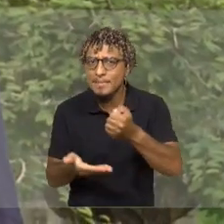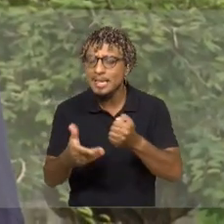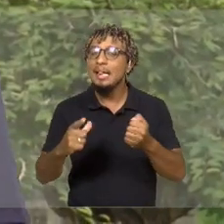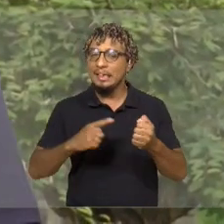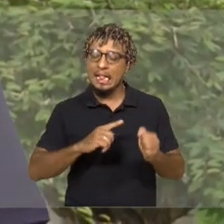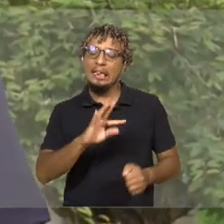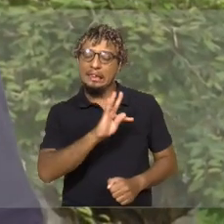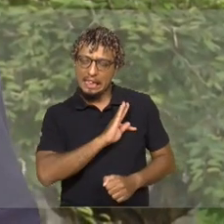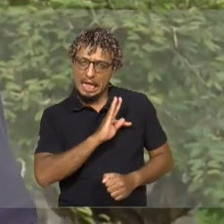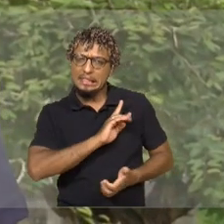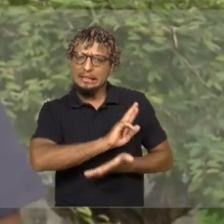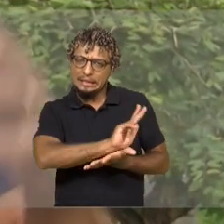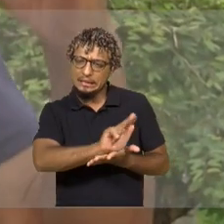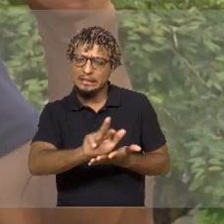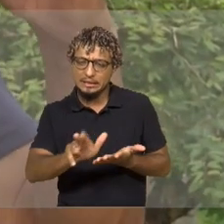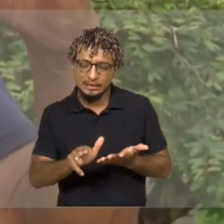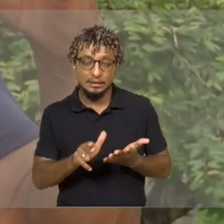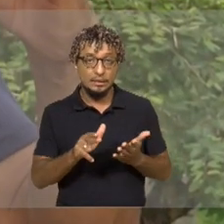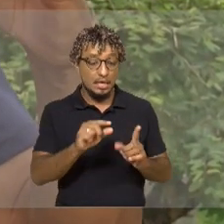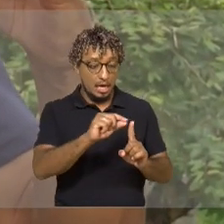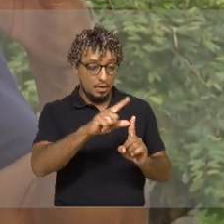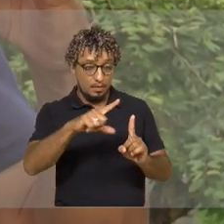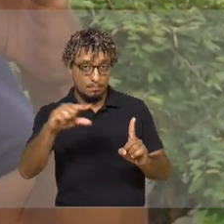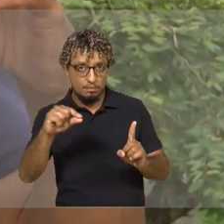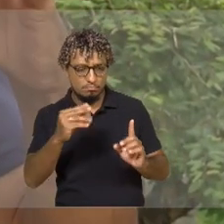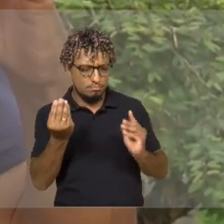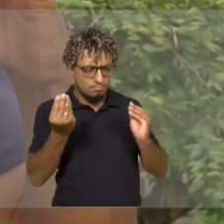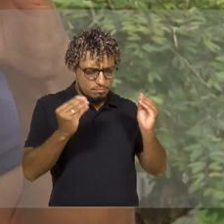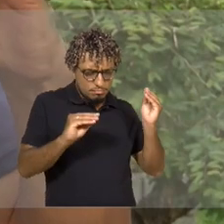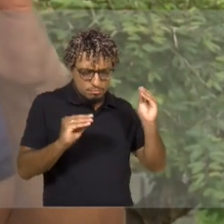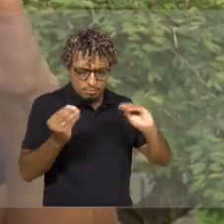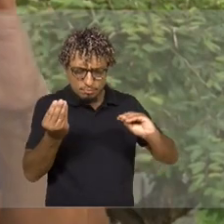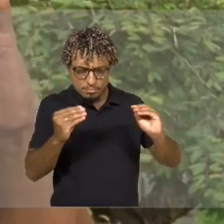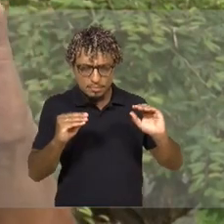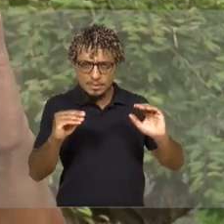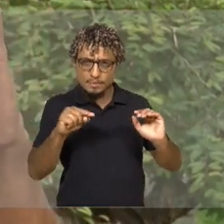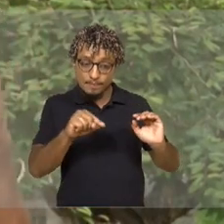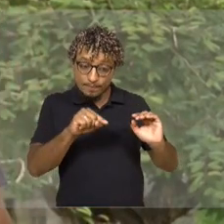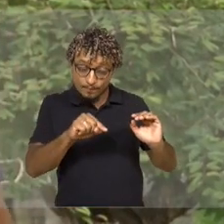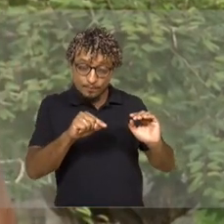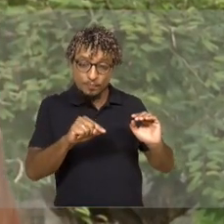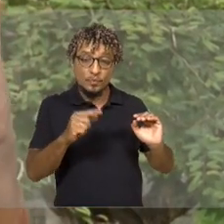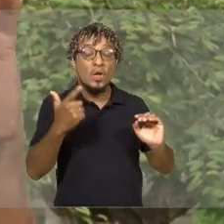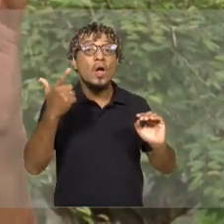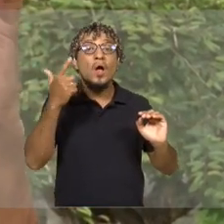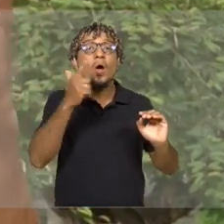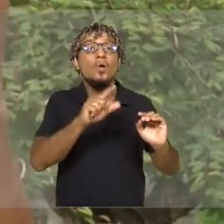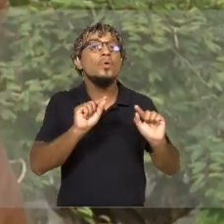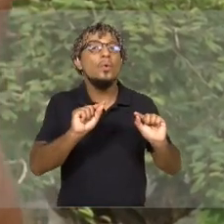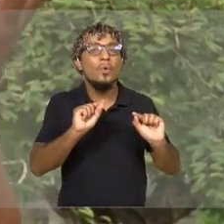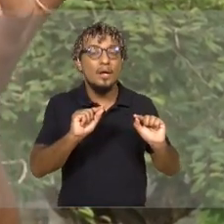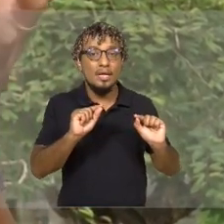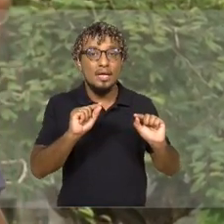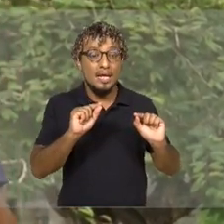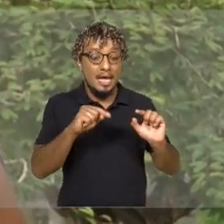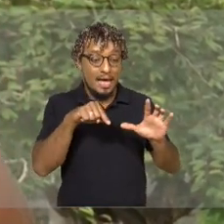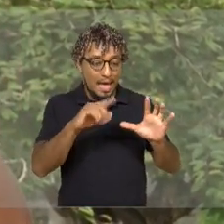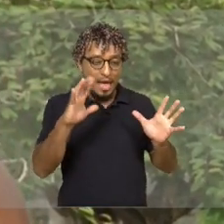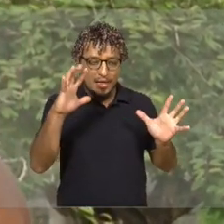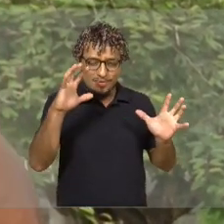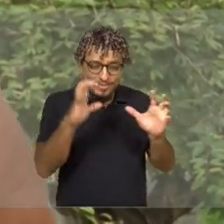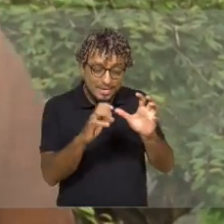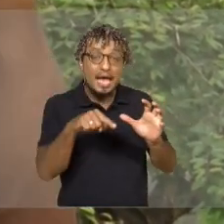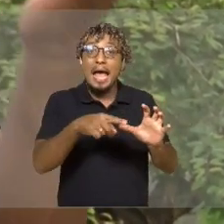técnicas que você aplica a um vegetal para que ele se torne uma árvore antiga. hoje